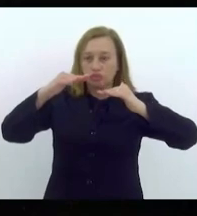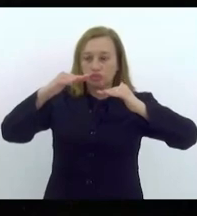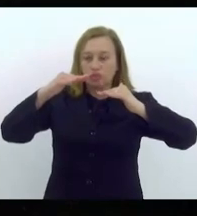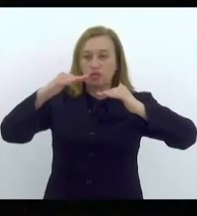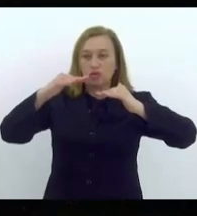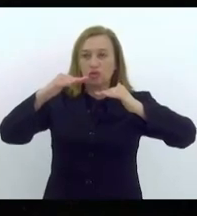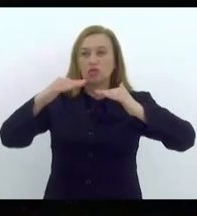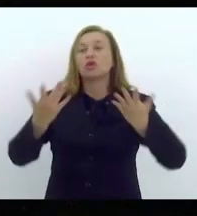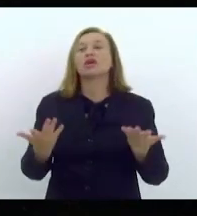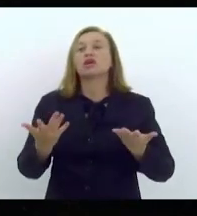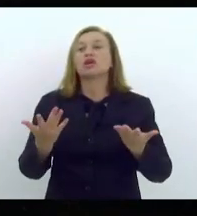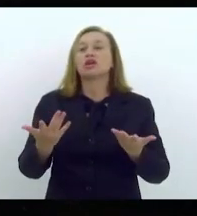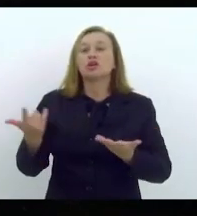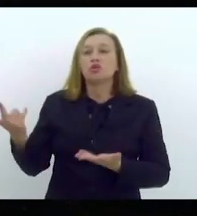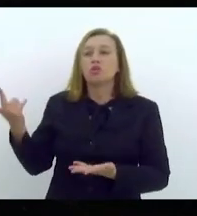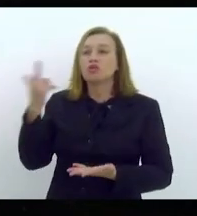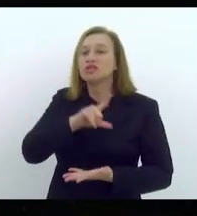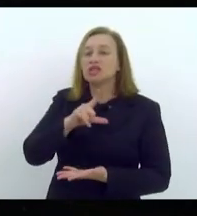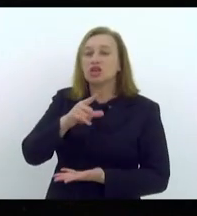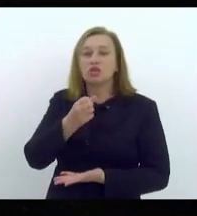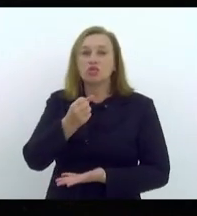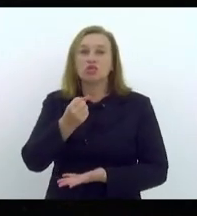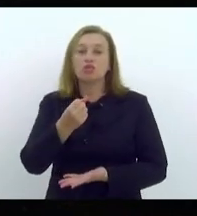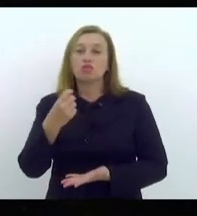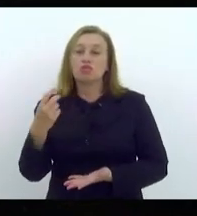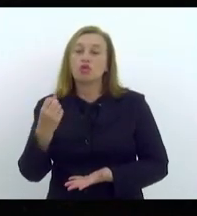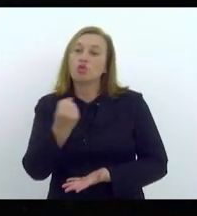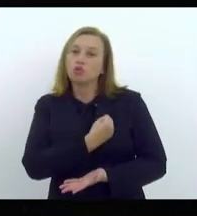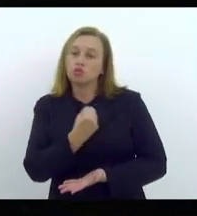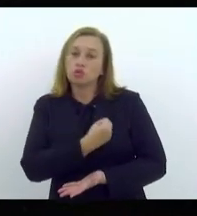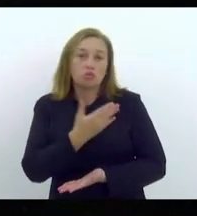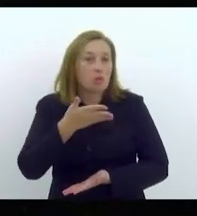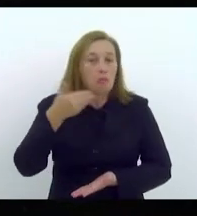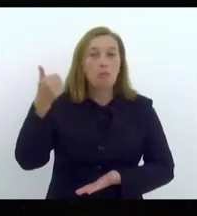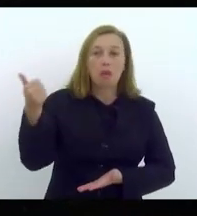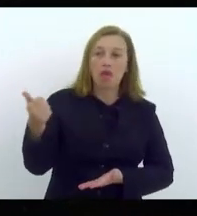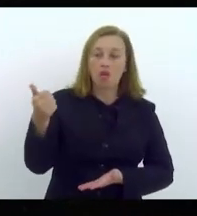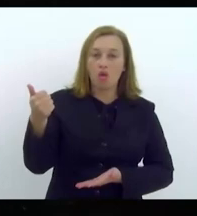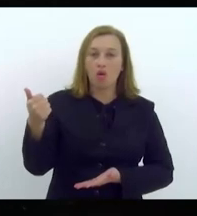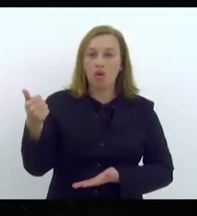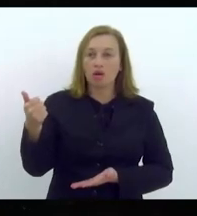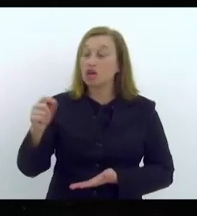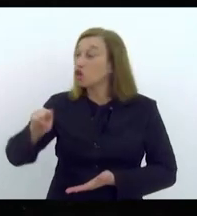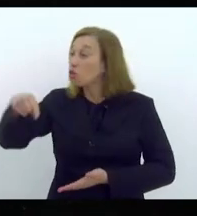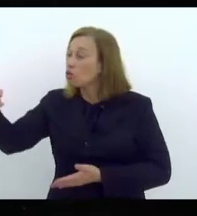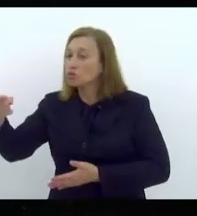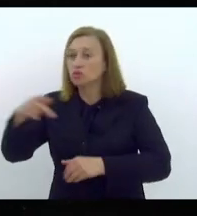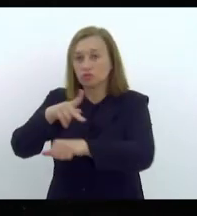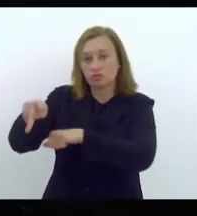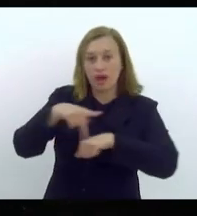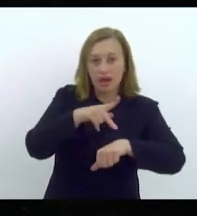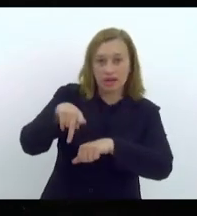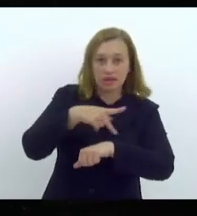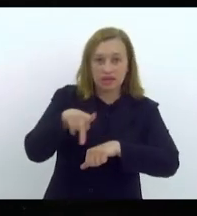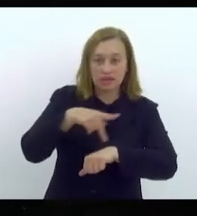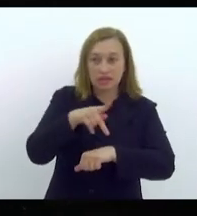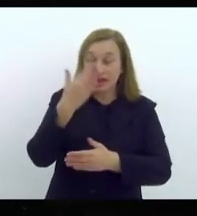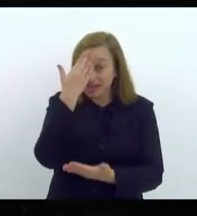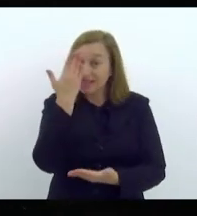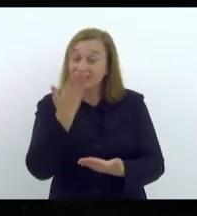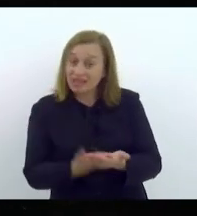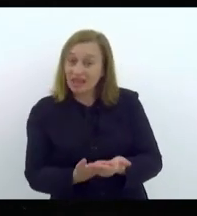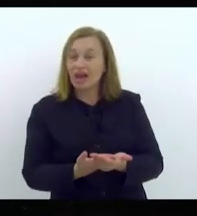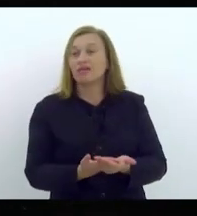conseguir uma nota melhor nesses organismos internacionais que fazem a aferição